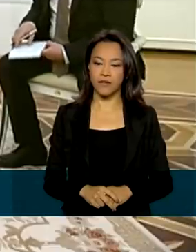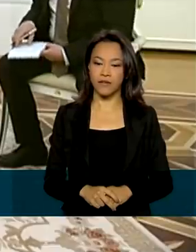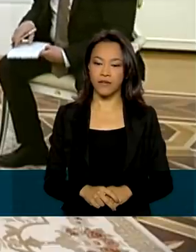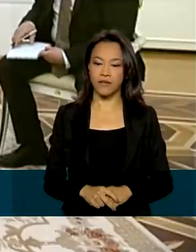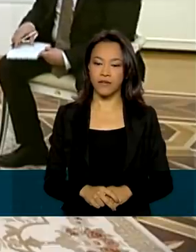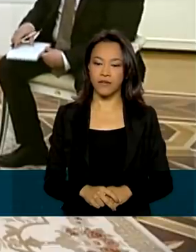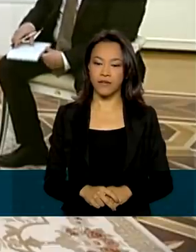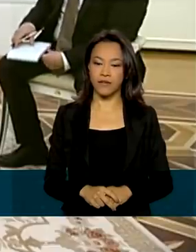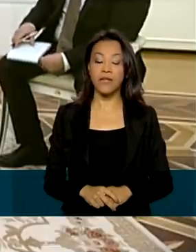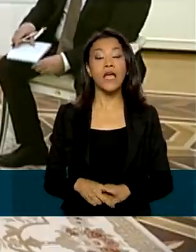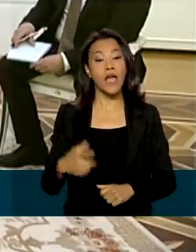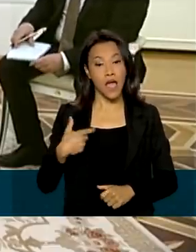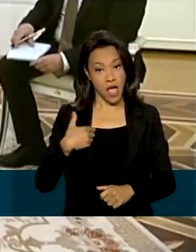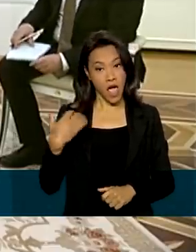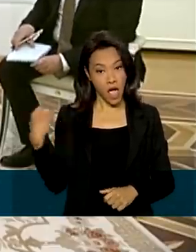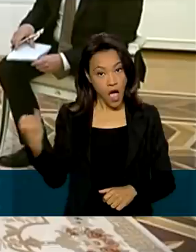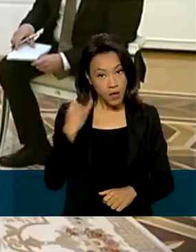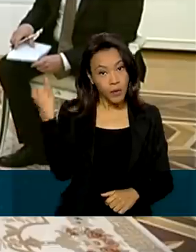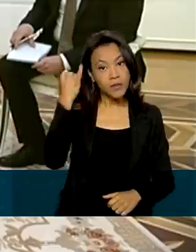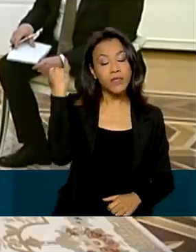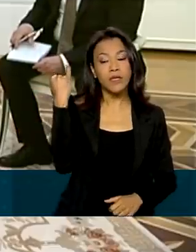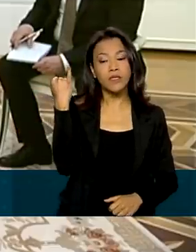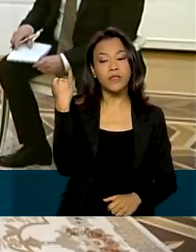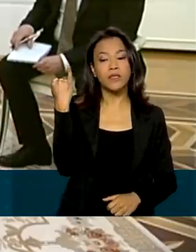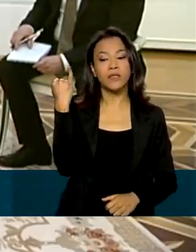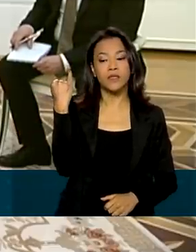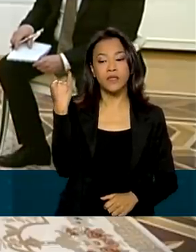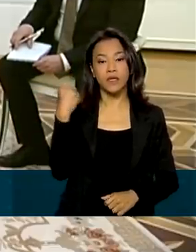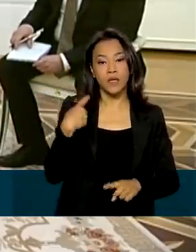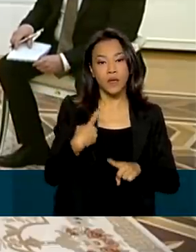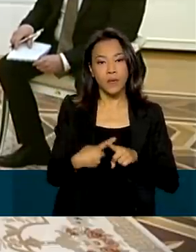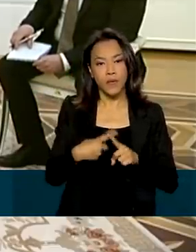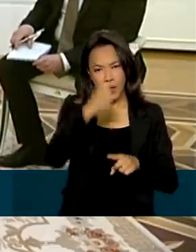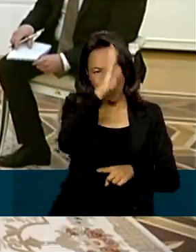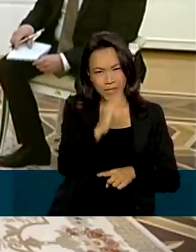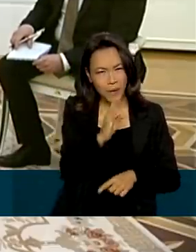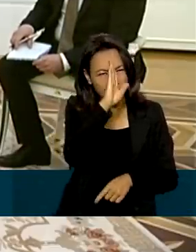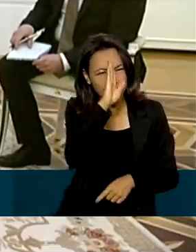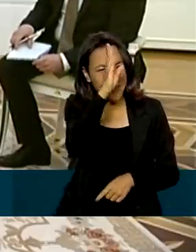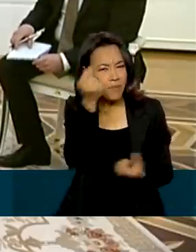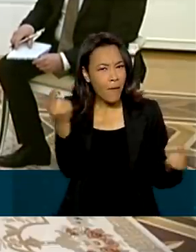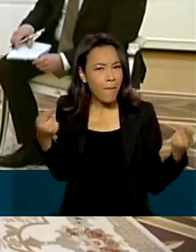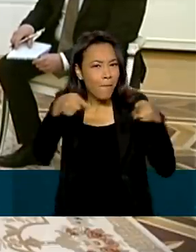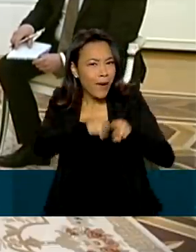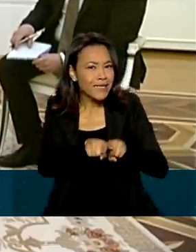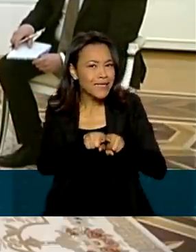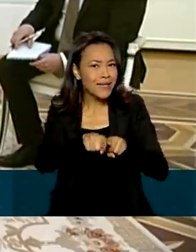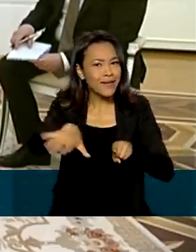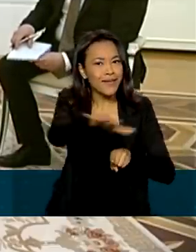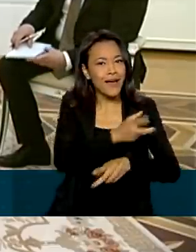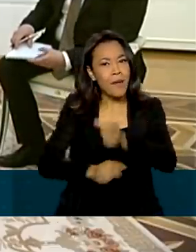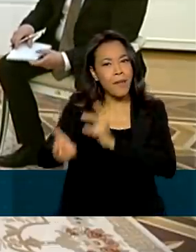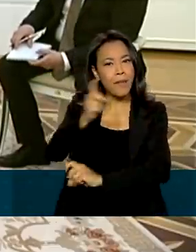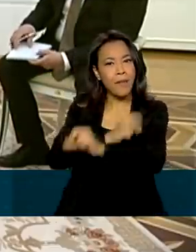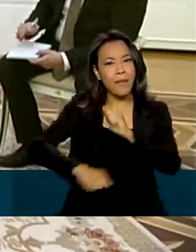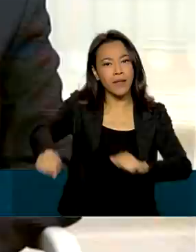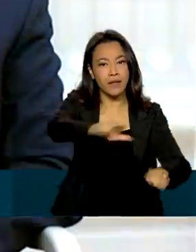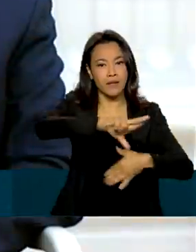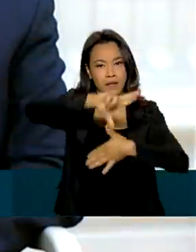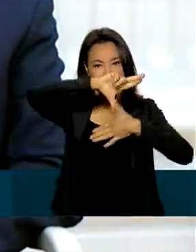É muito importante, porque o Brasil é o principal parceiro, nosso parceiro comercial na região da América Latina.